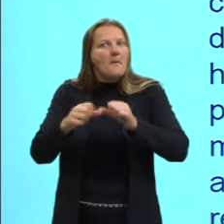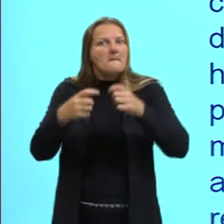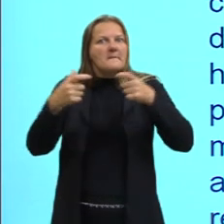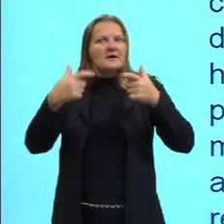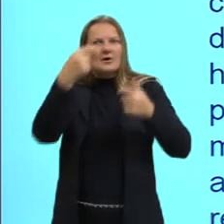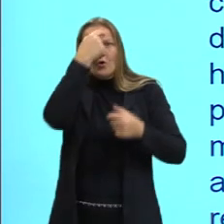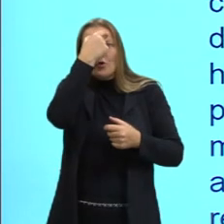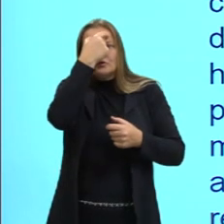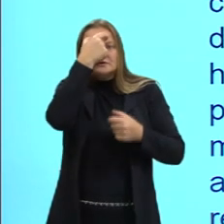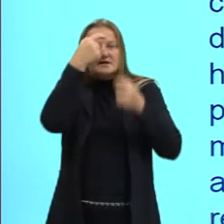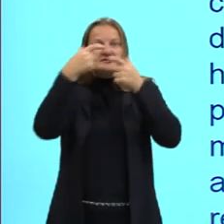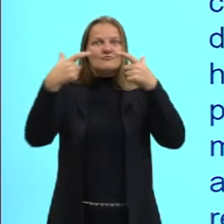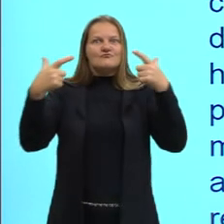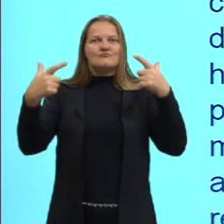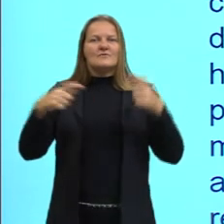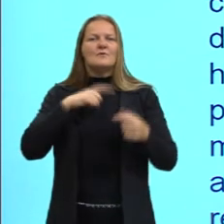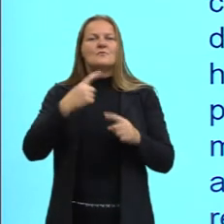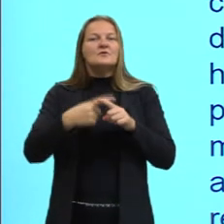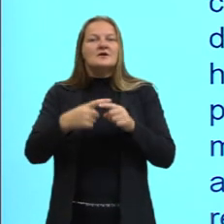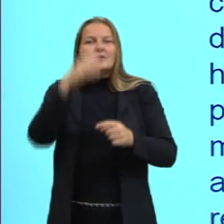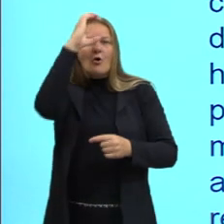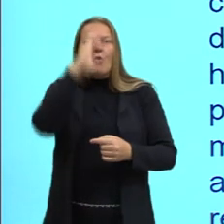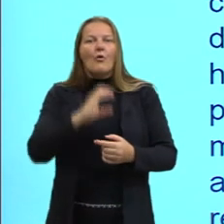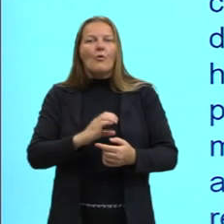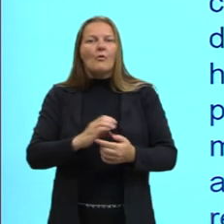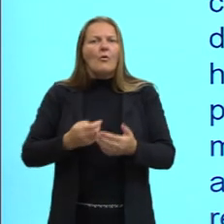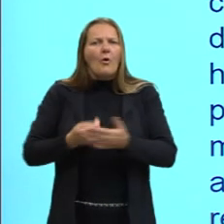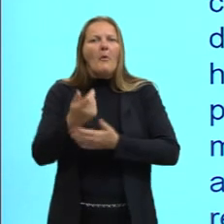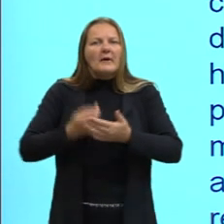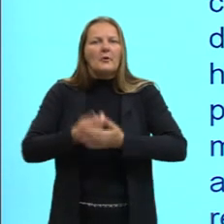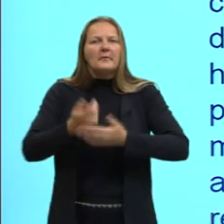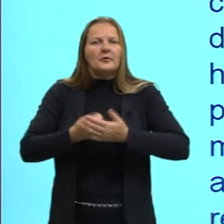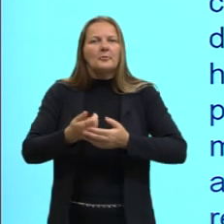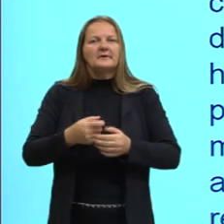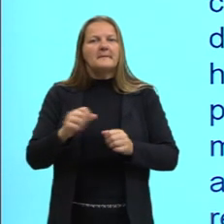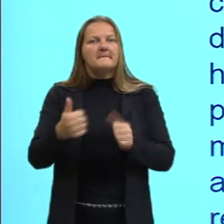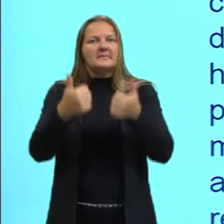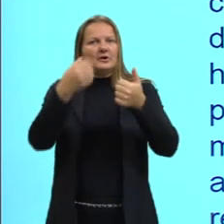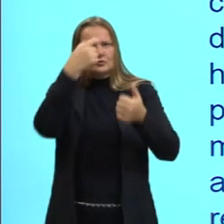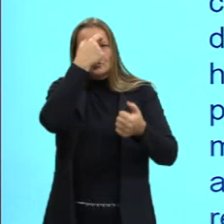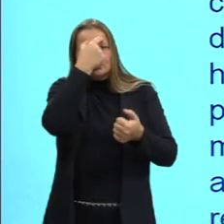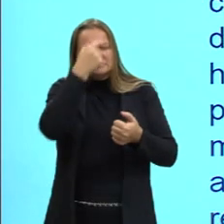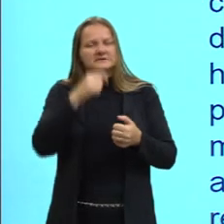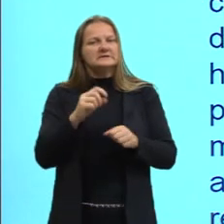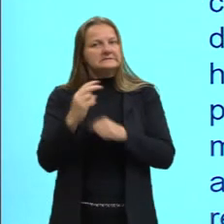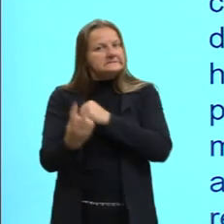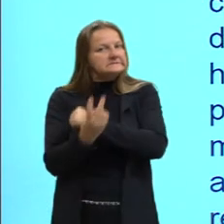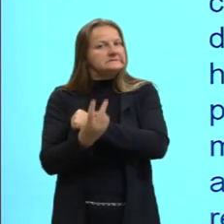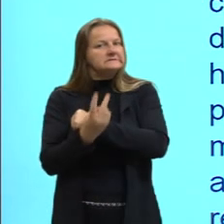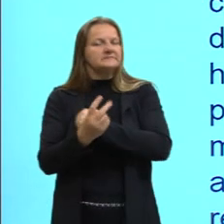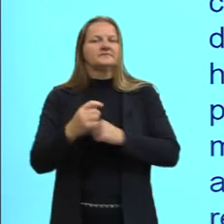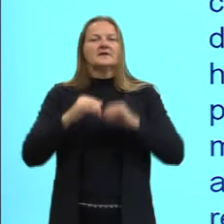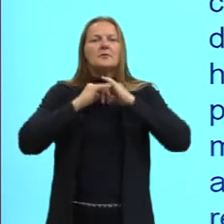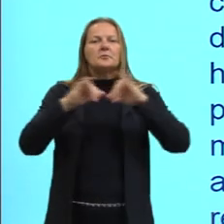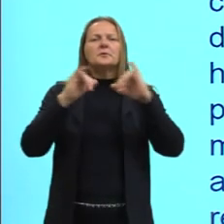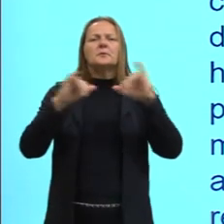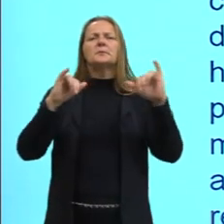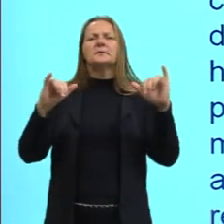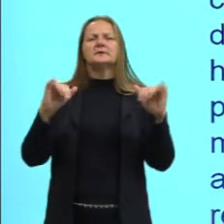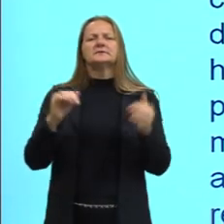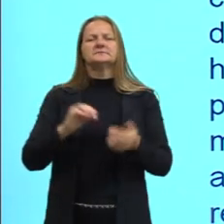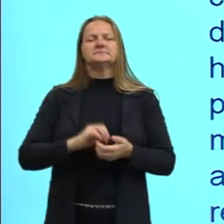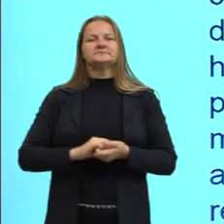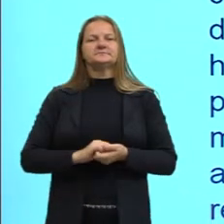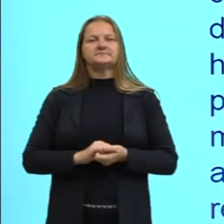dos cidadãos à hora de consumir aparelhos eletrônicos. esta campanha parte da base de que